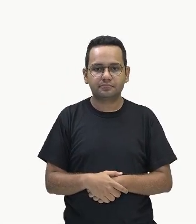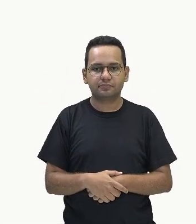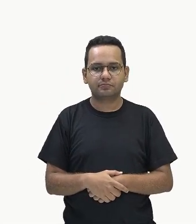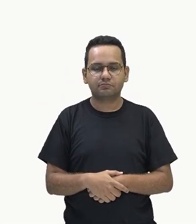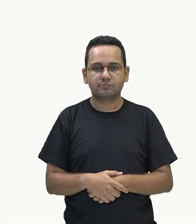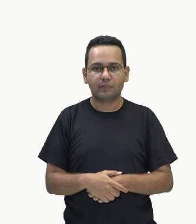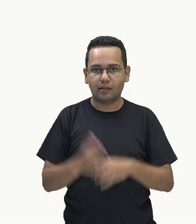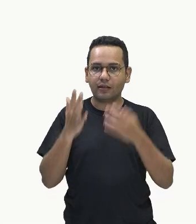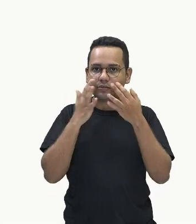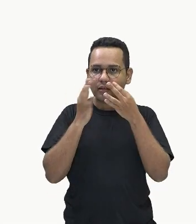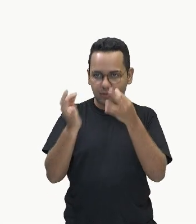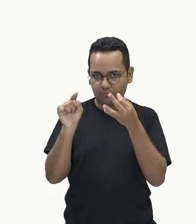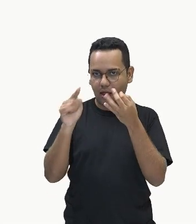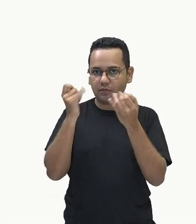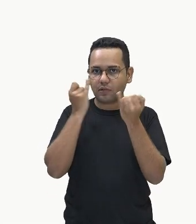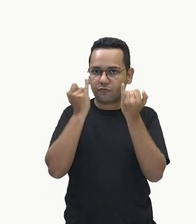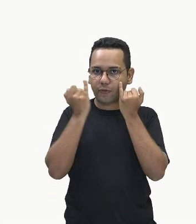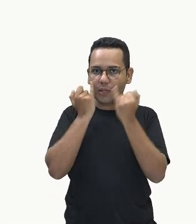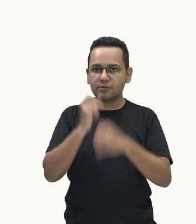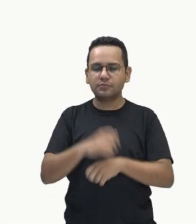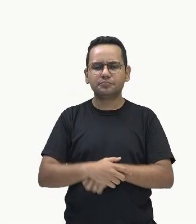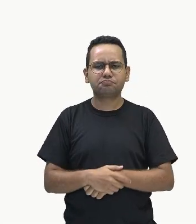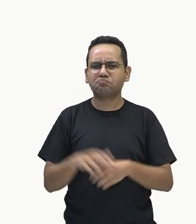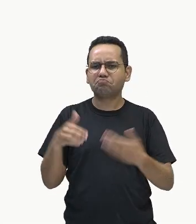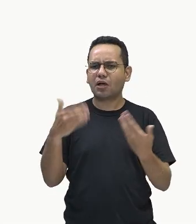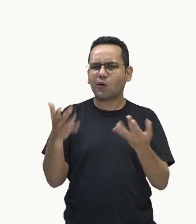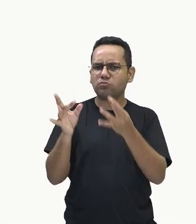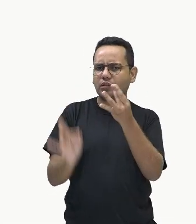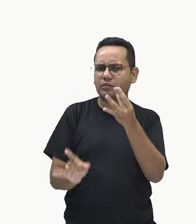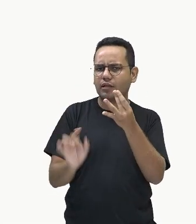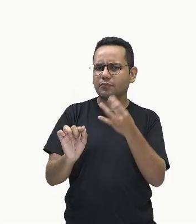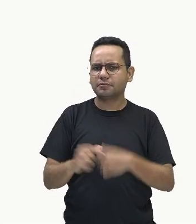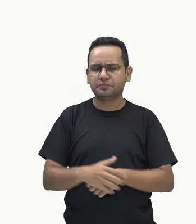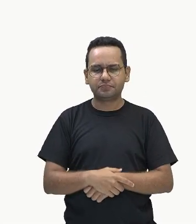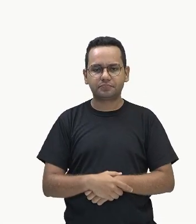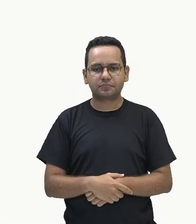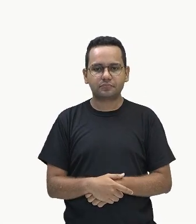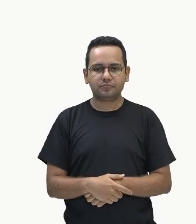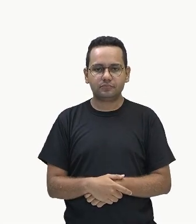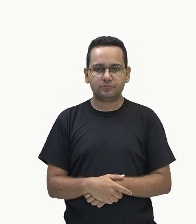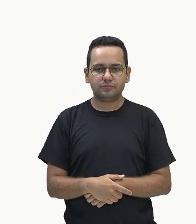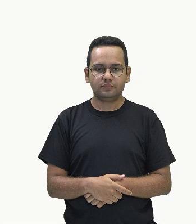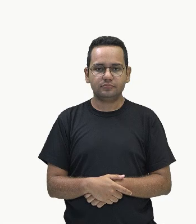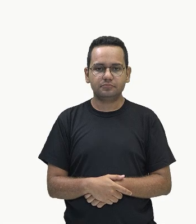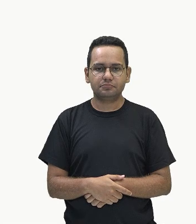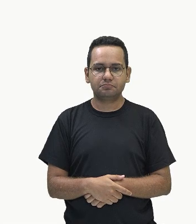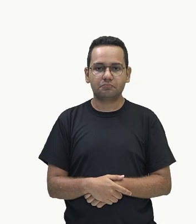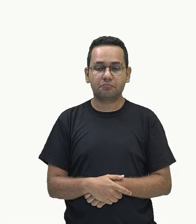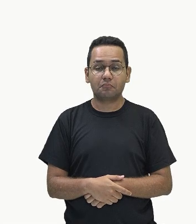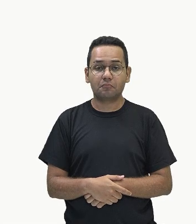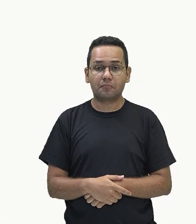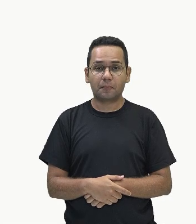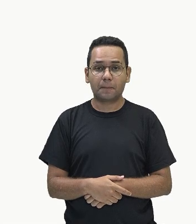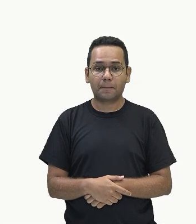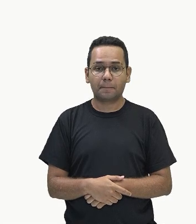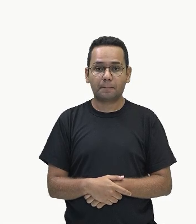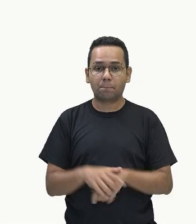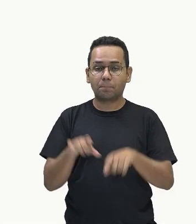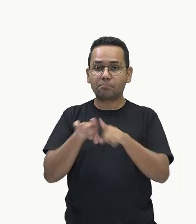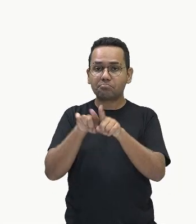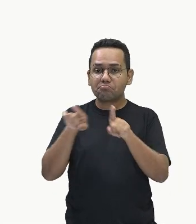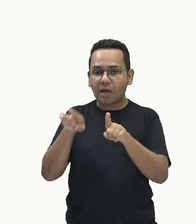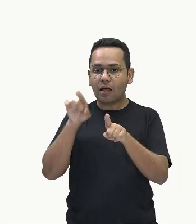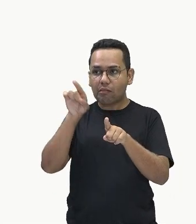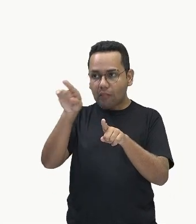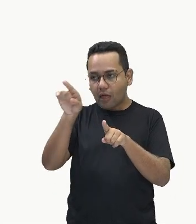detalhe. Qual detalhe? Sempre a soma total tem que dar o